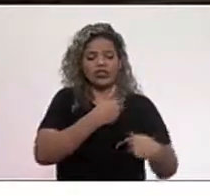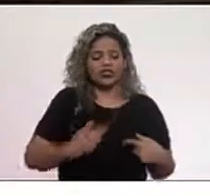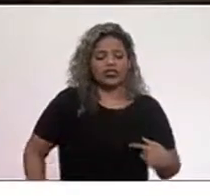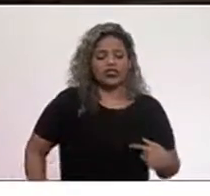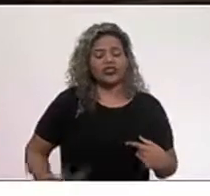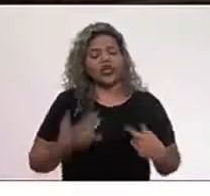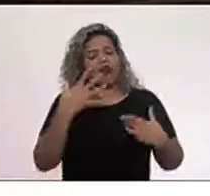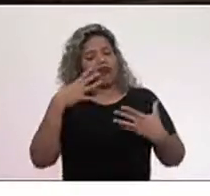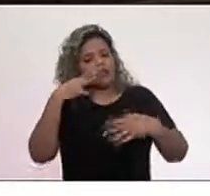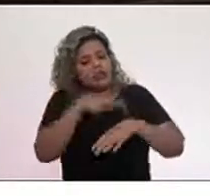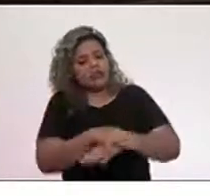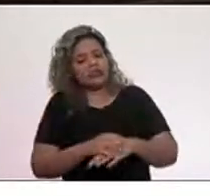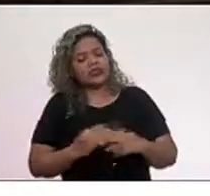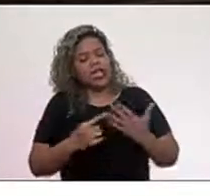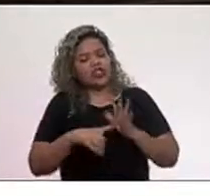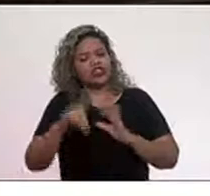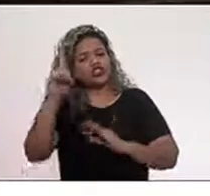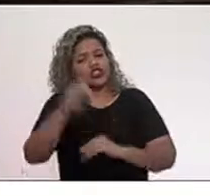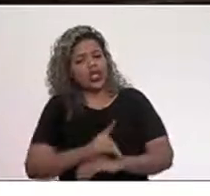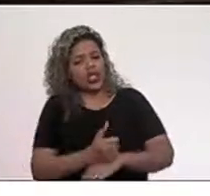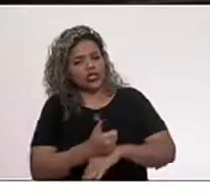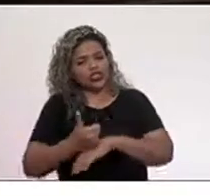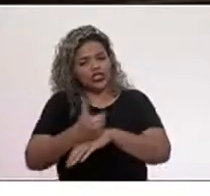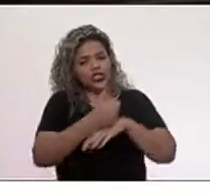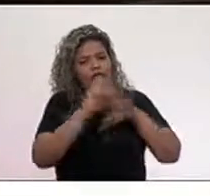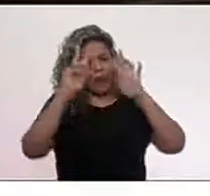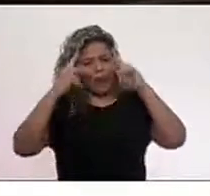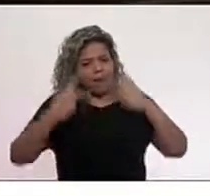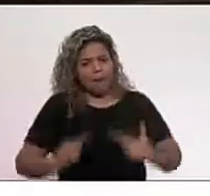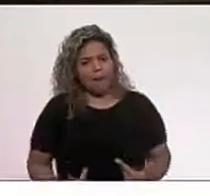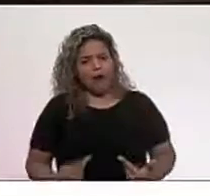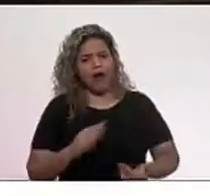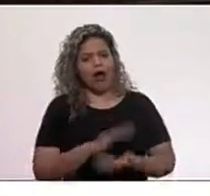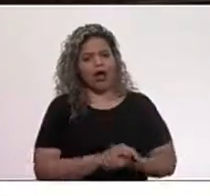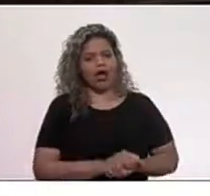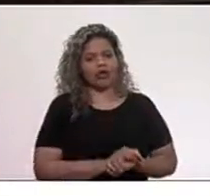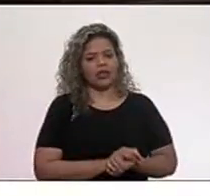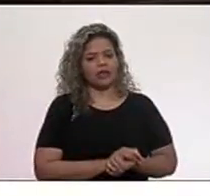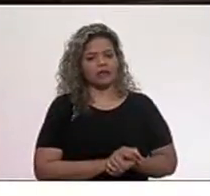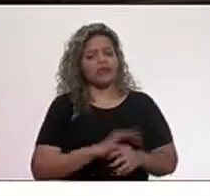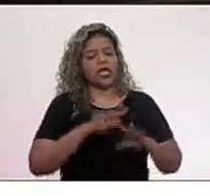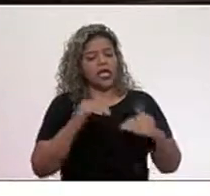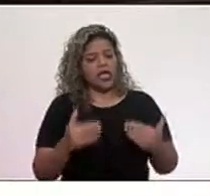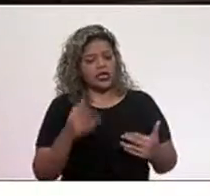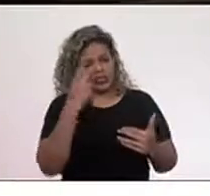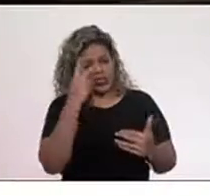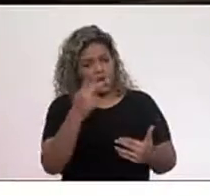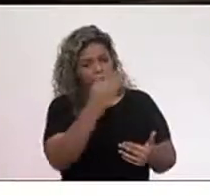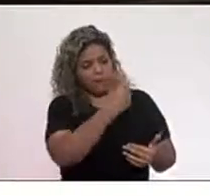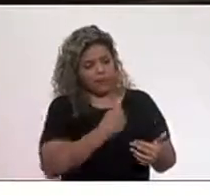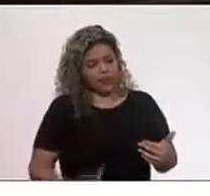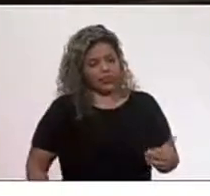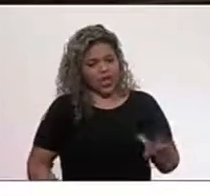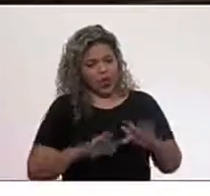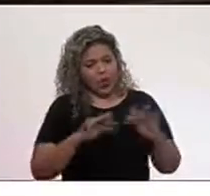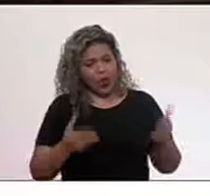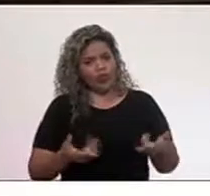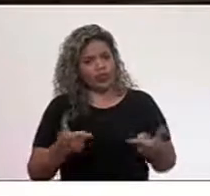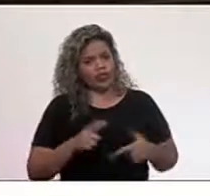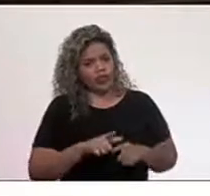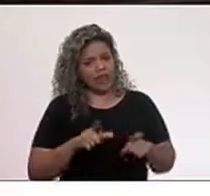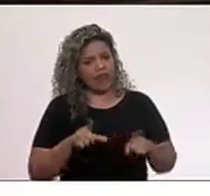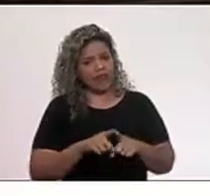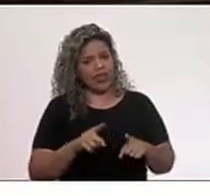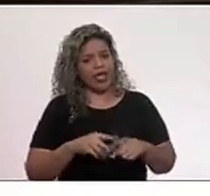concreta e que assegure o direito e a dignidade humana dentro das favelas e da periferia. E, senhor presidente, hoje também tive